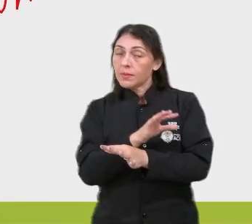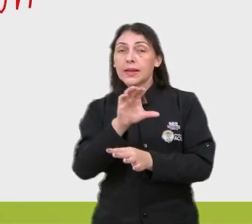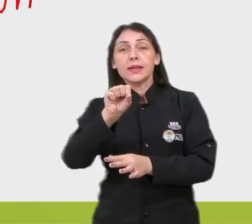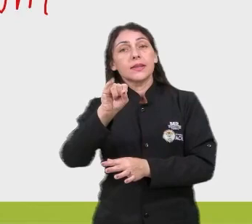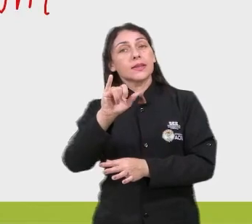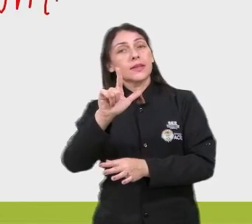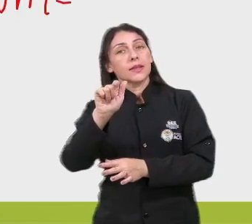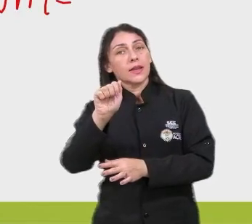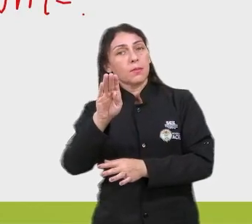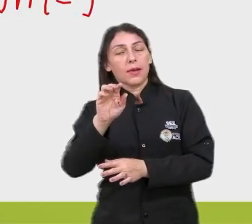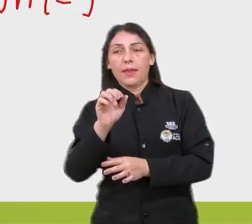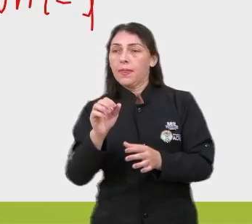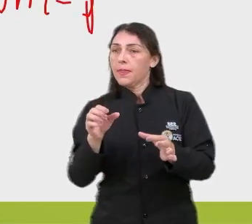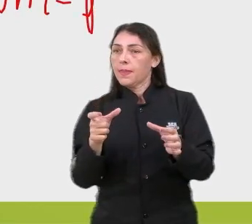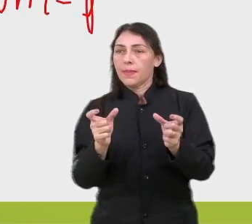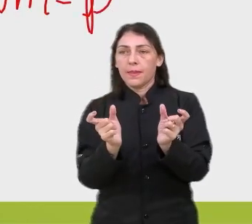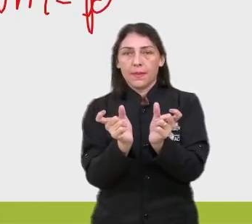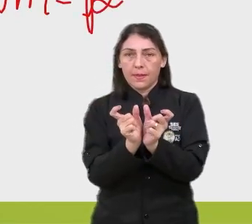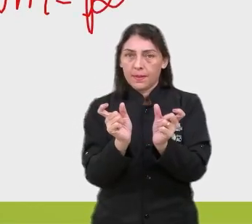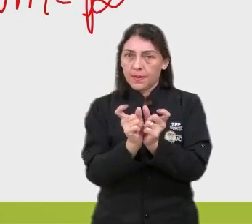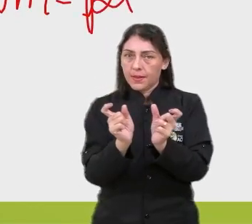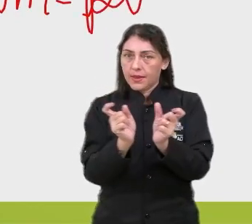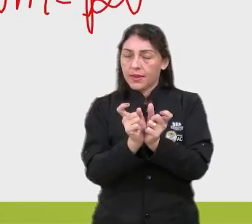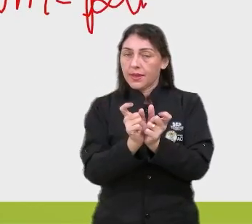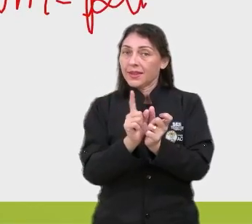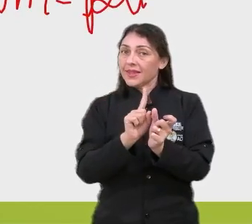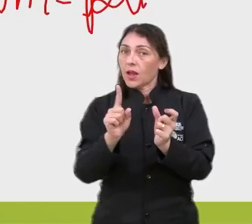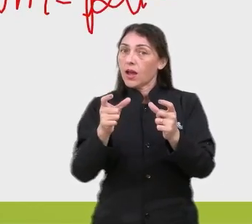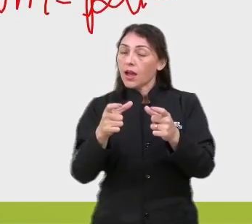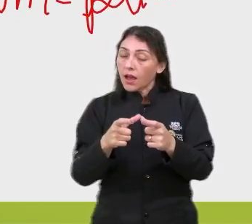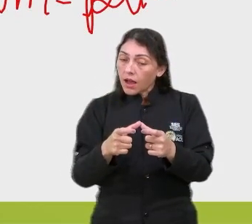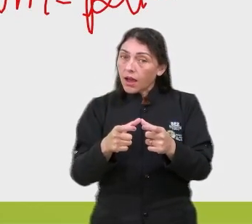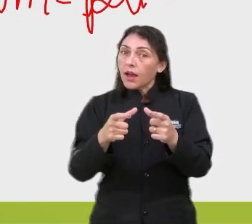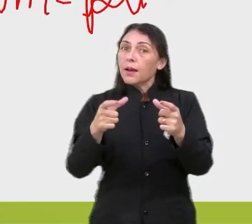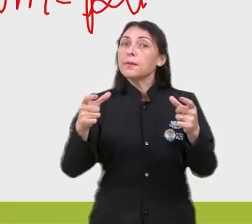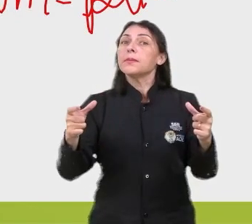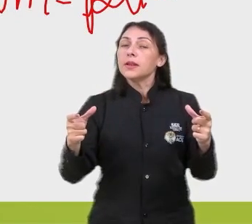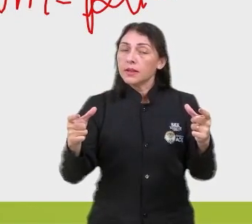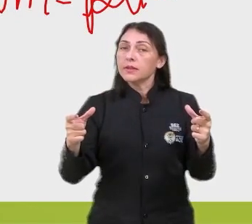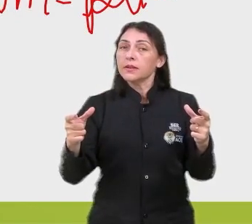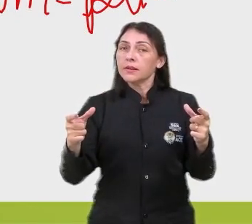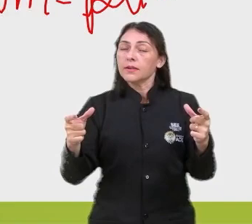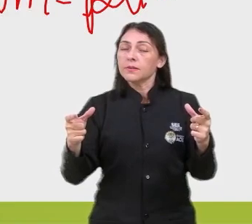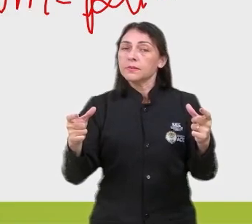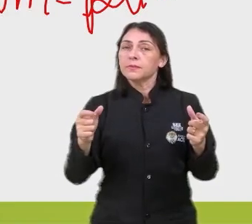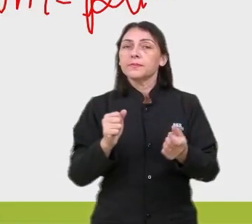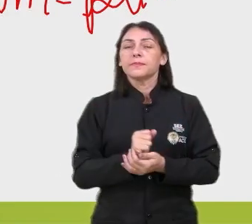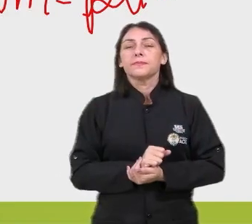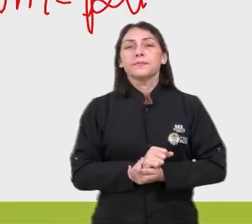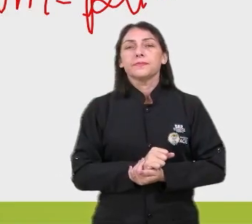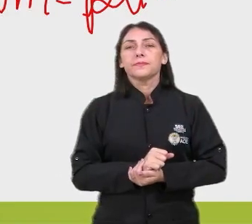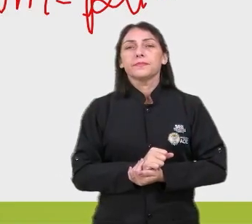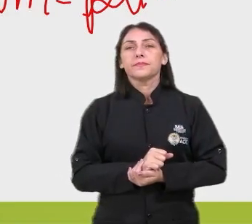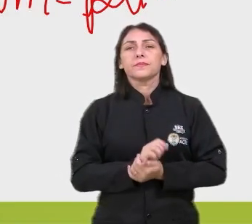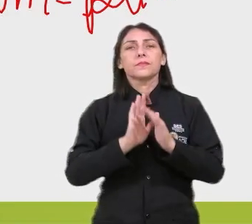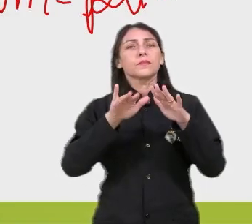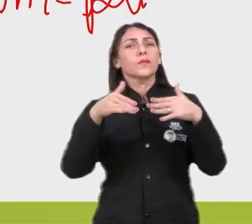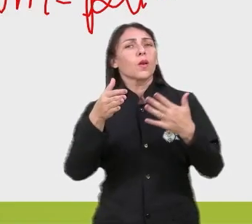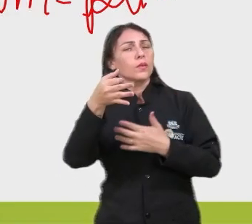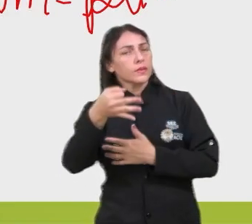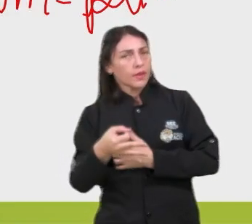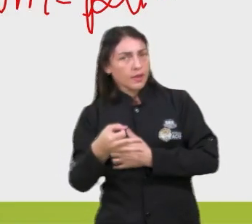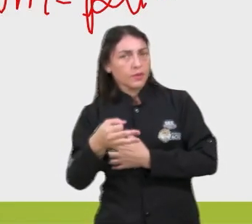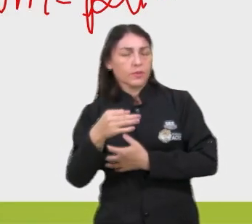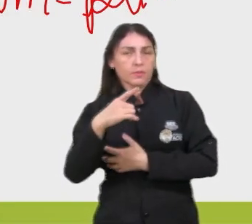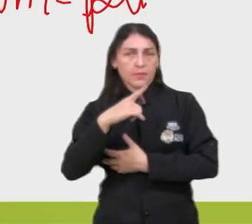ampliação. Então, qual era o certo?